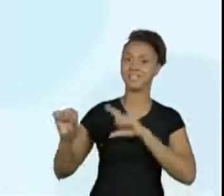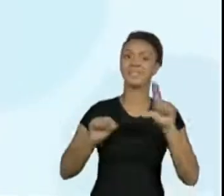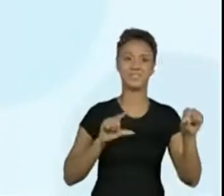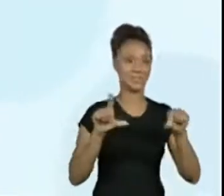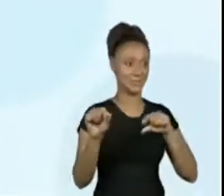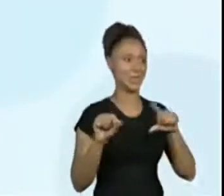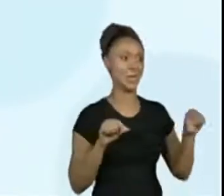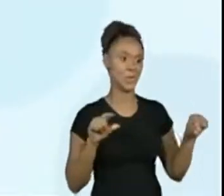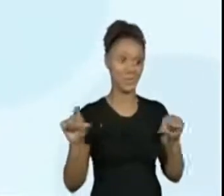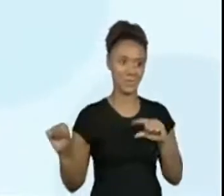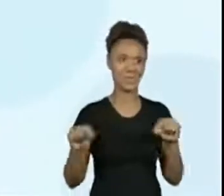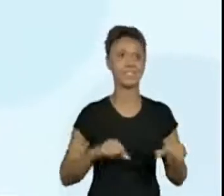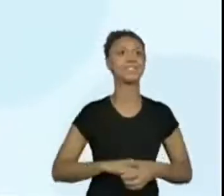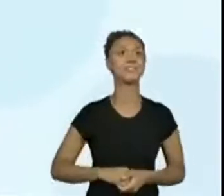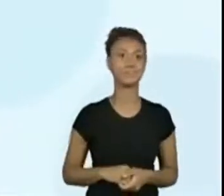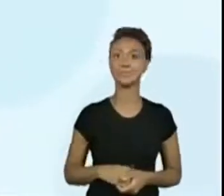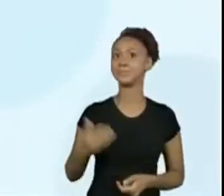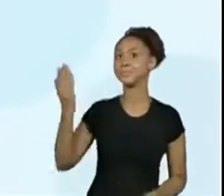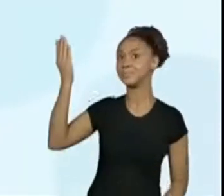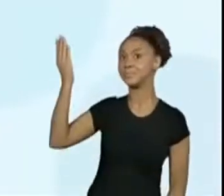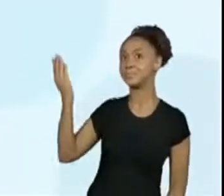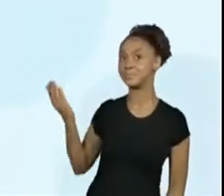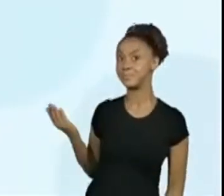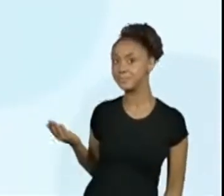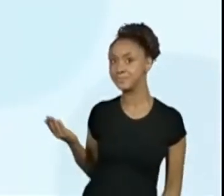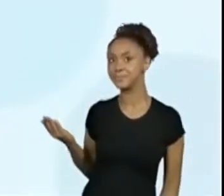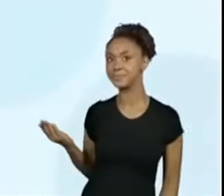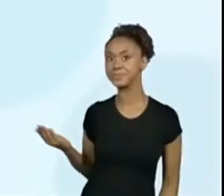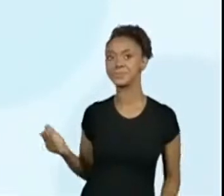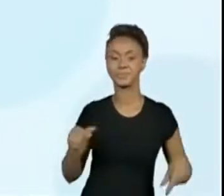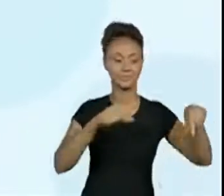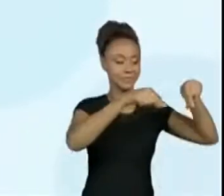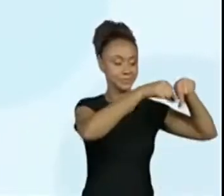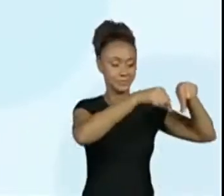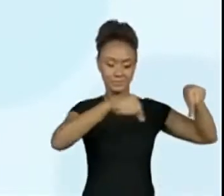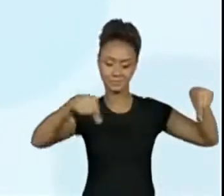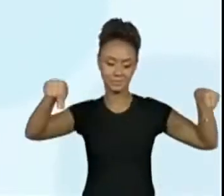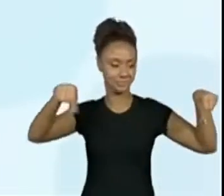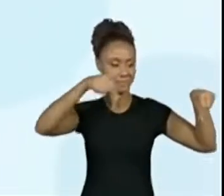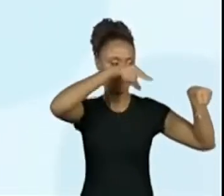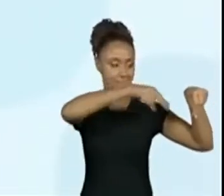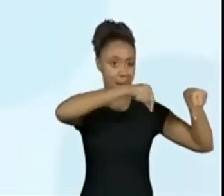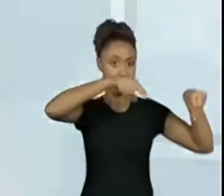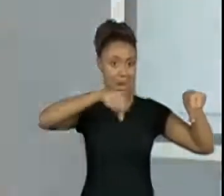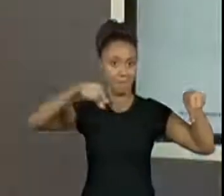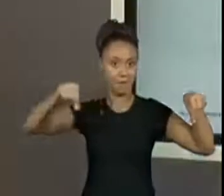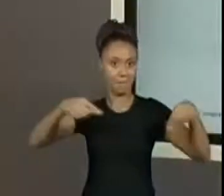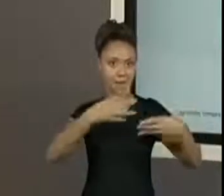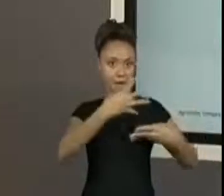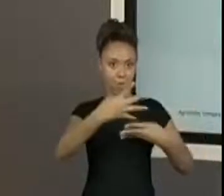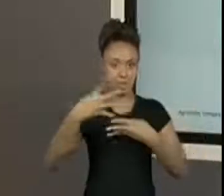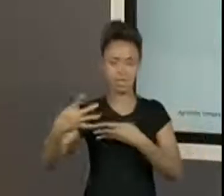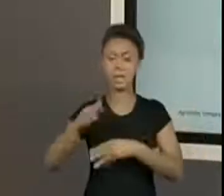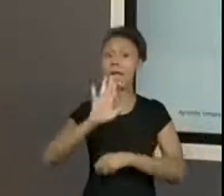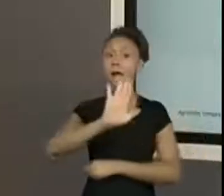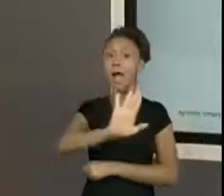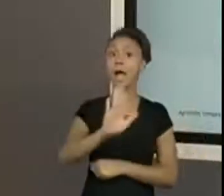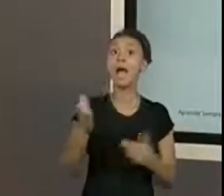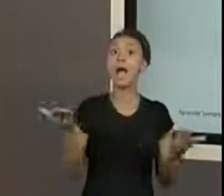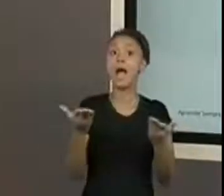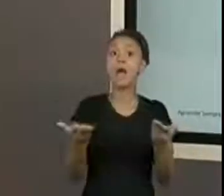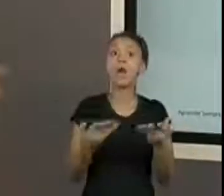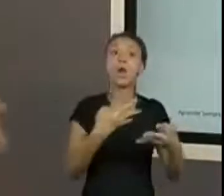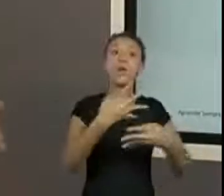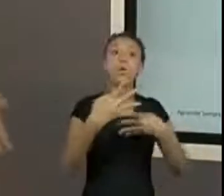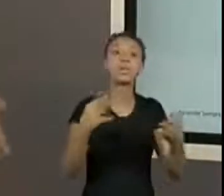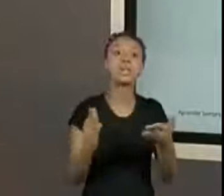Vamos pôr aqui. Do mural que a gente tinha de quadrinha que já estava preparada a nossa aula. Agora a gente vai trazer algumas quadrinhas.